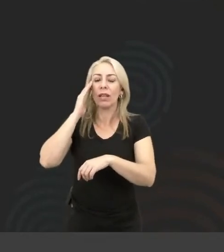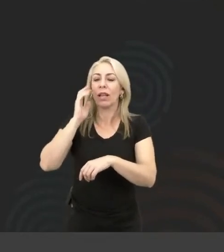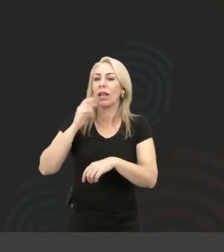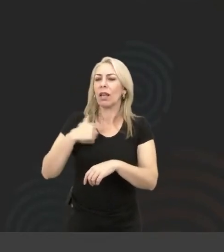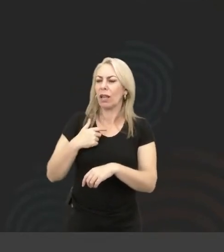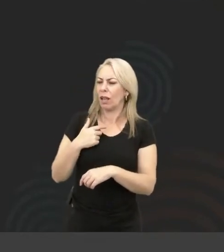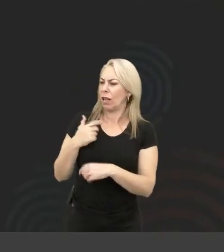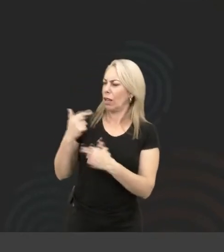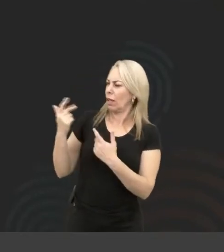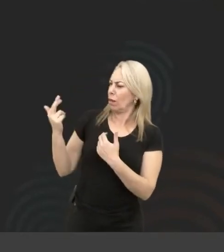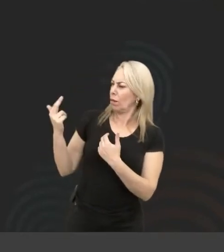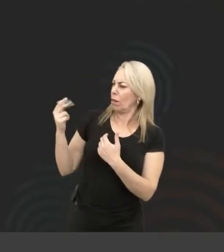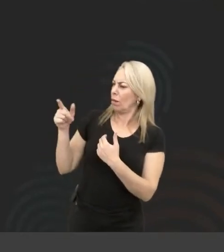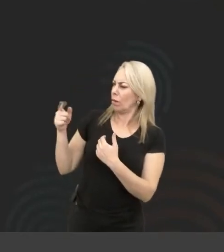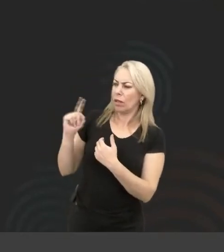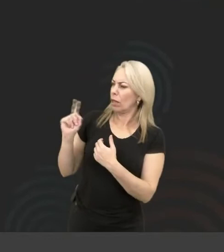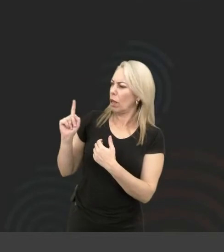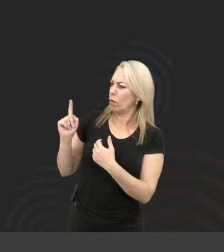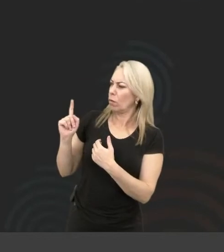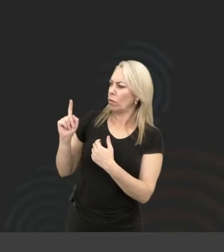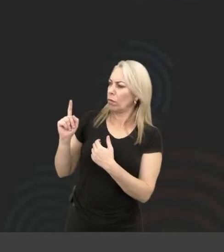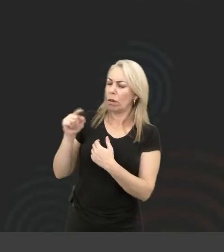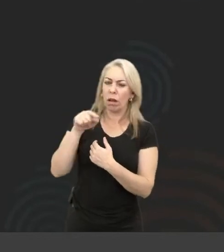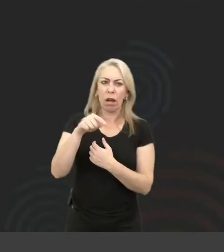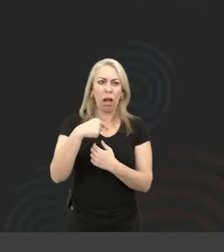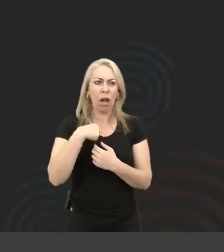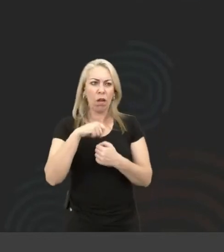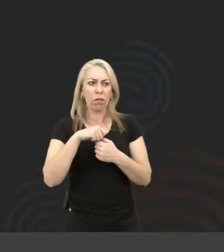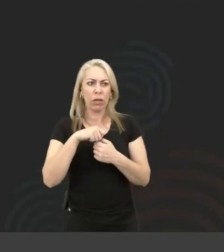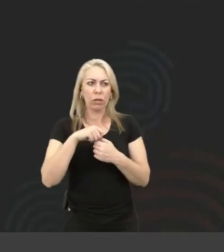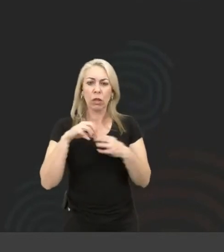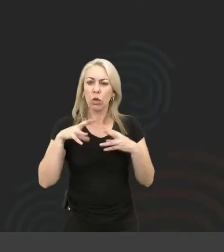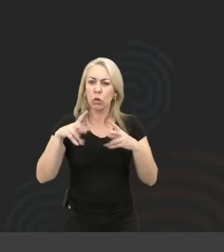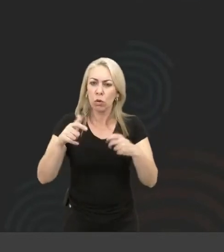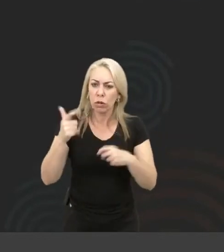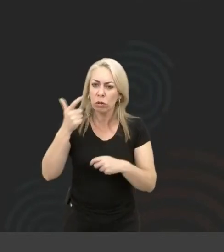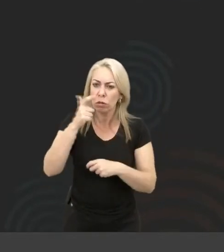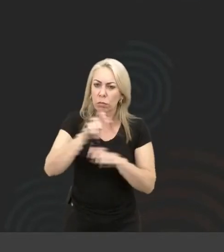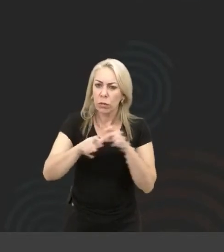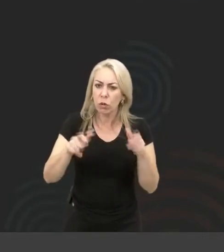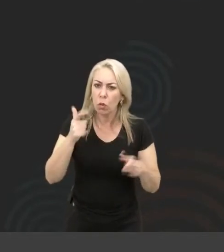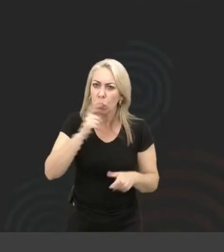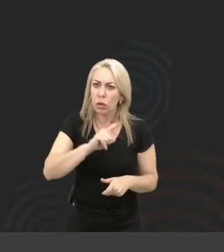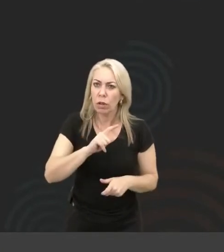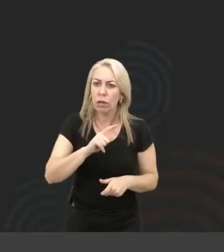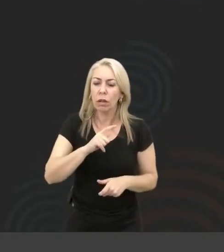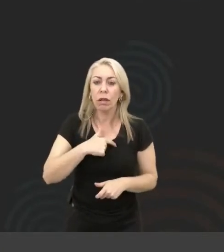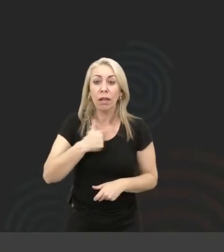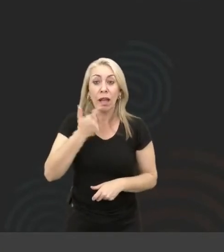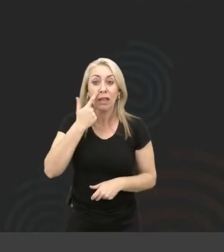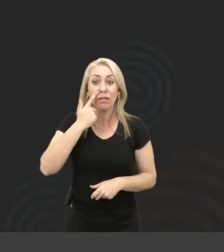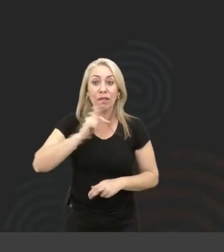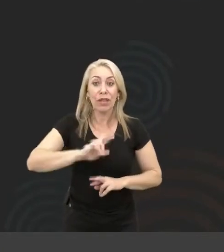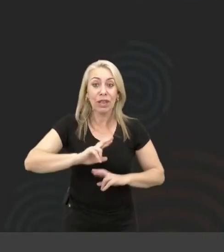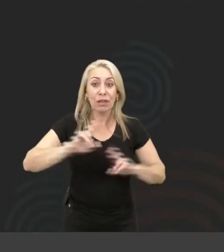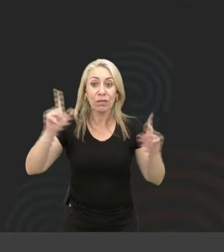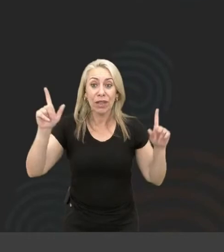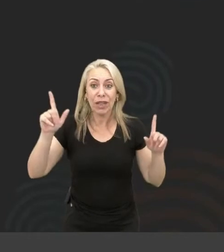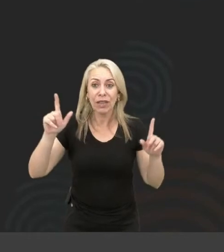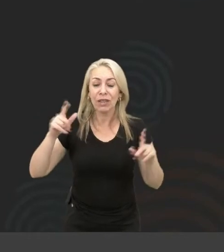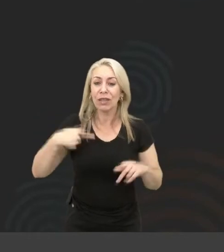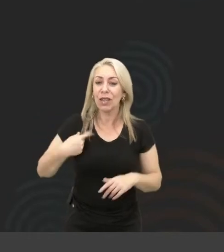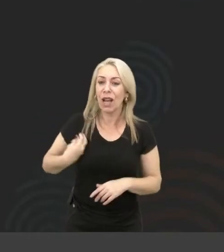mundo igual a mim? Espera, nem todo mundo tem a jornal, mas se eu fiz, todo mundo consegue? E, poxa, quando você vai olhar as diferentes realidades,